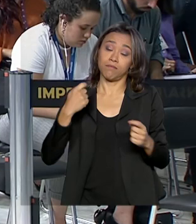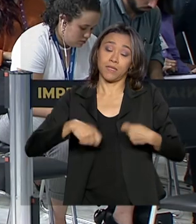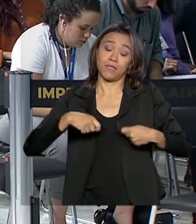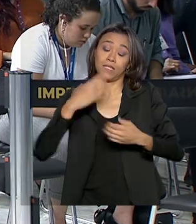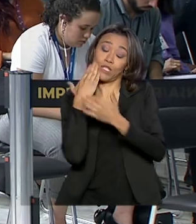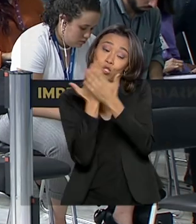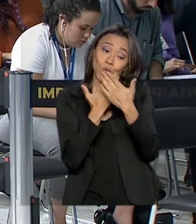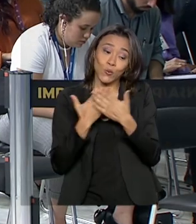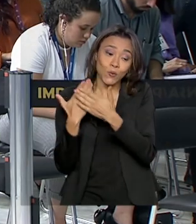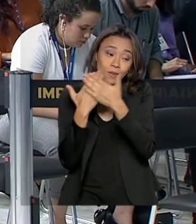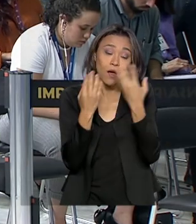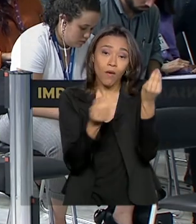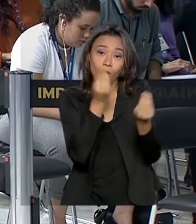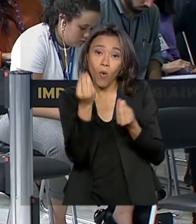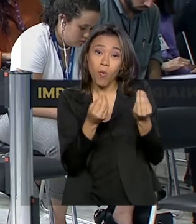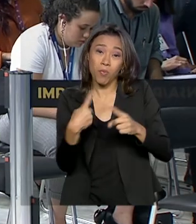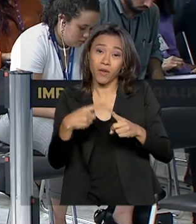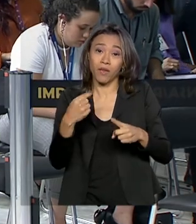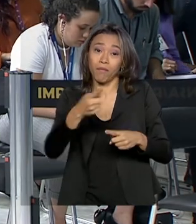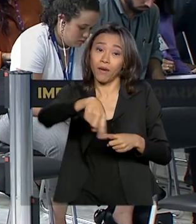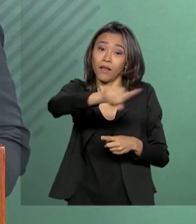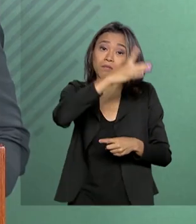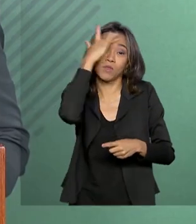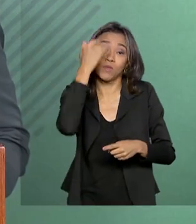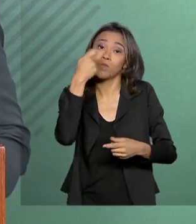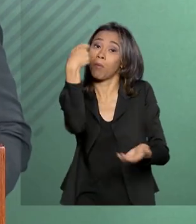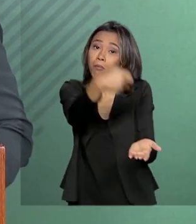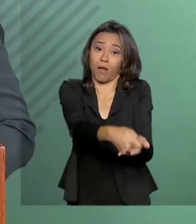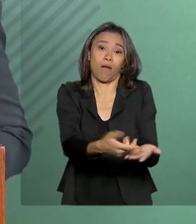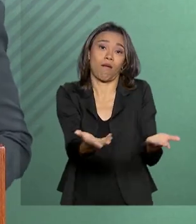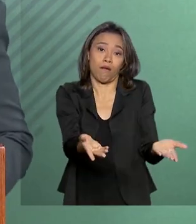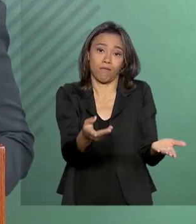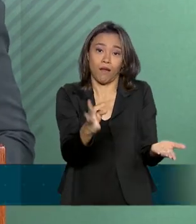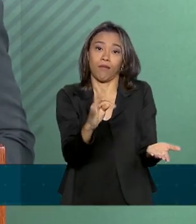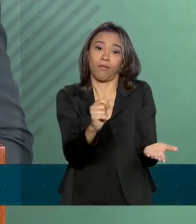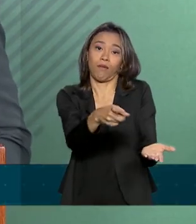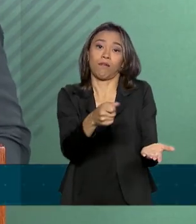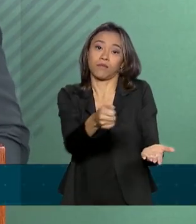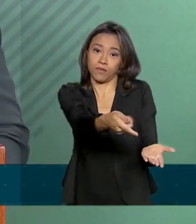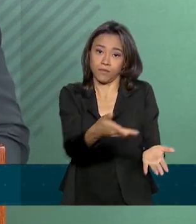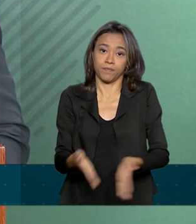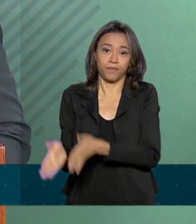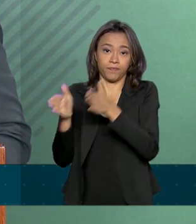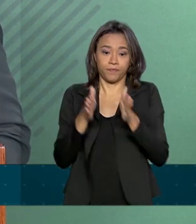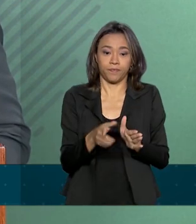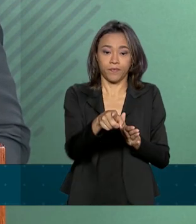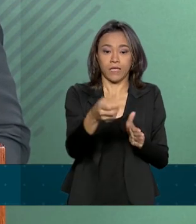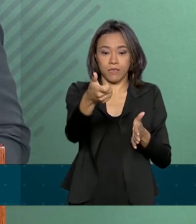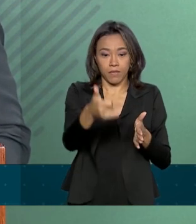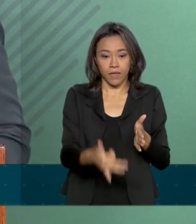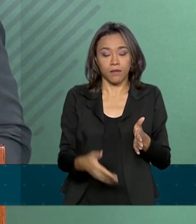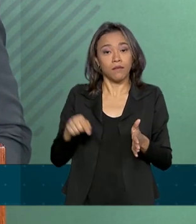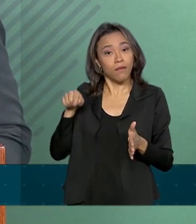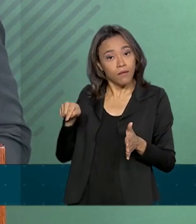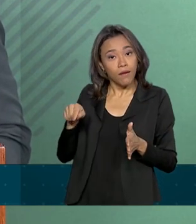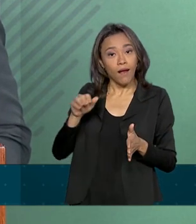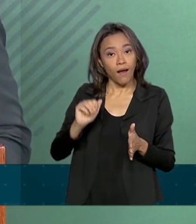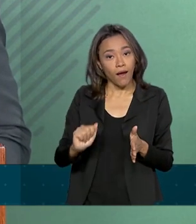para não repassar o custo aos consumidores. A ANEL, sob a qual nós não temos nenhuma